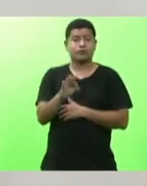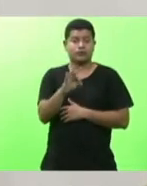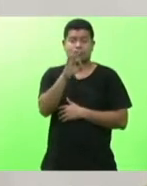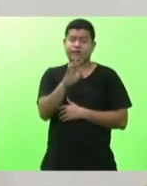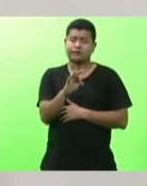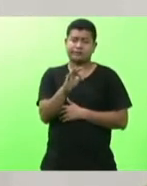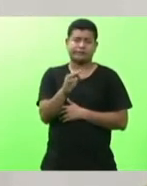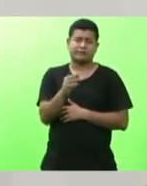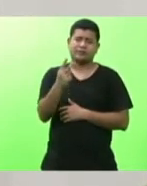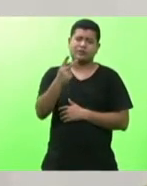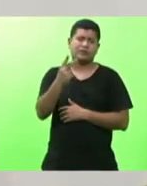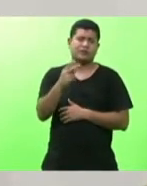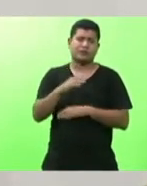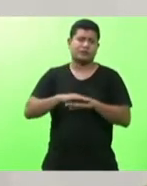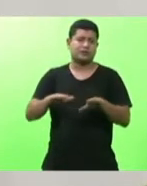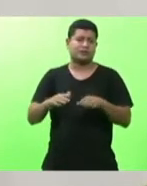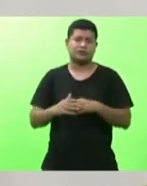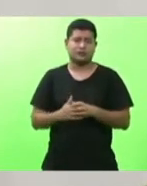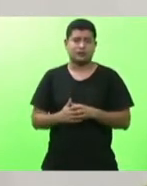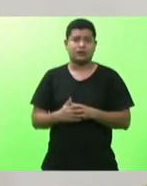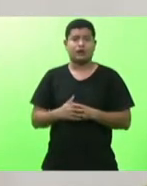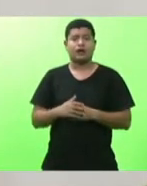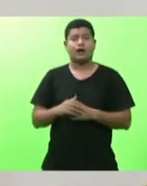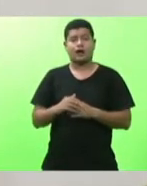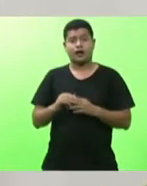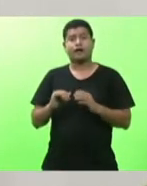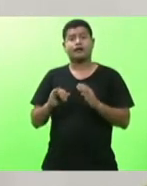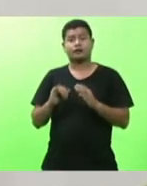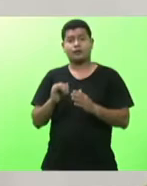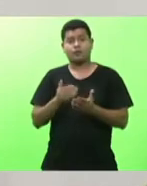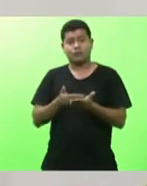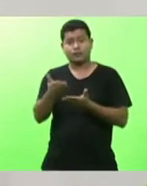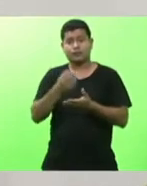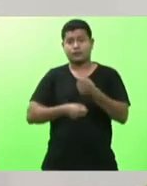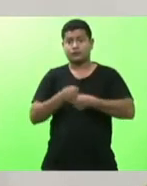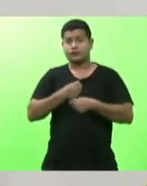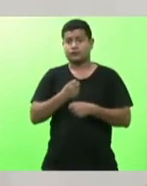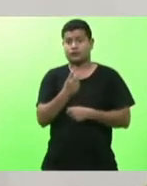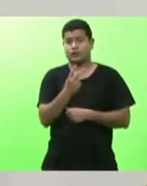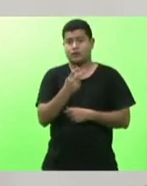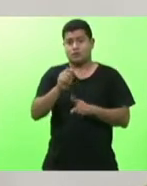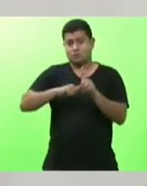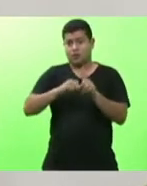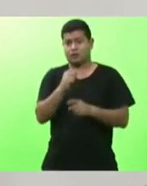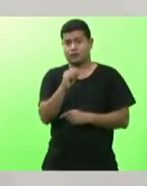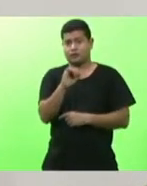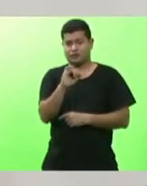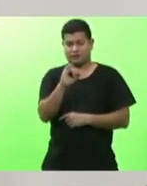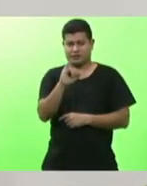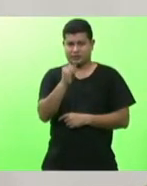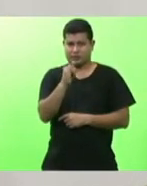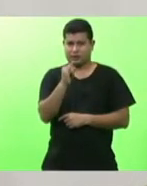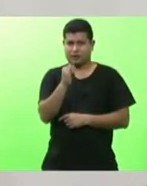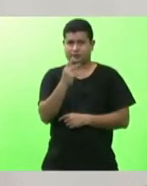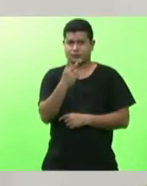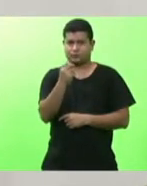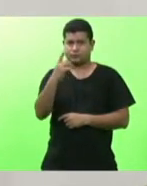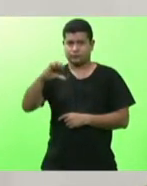2% para janeiro de 2018, 3,43% para janeiro de 2019,